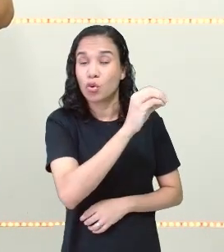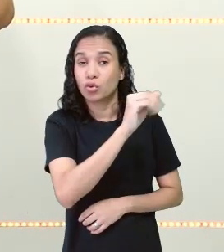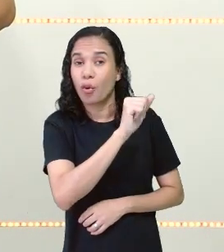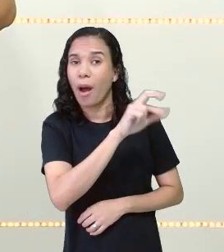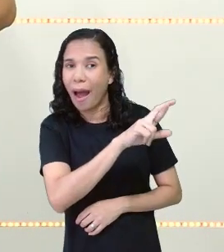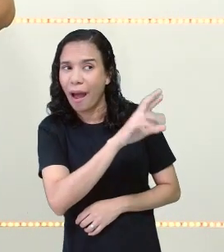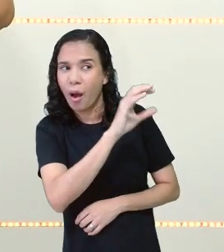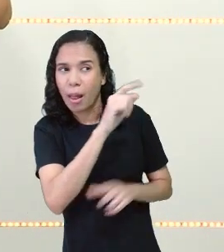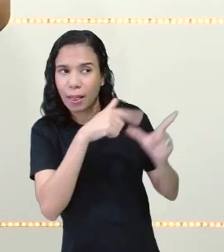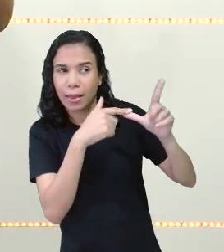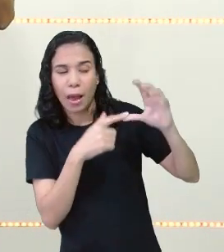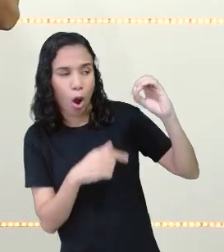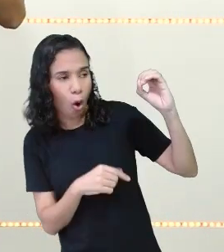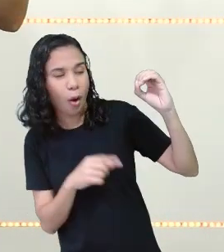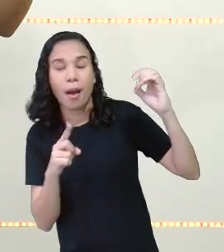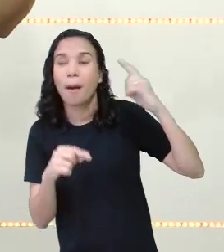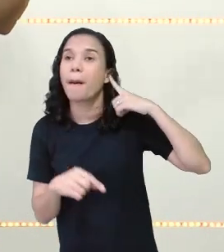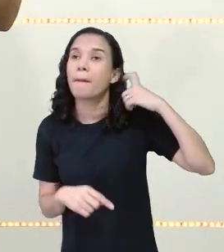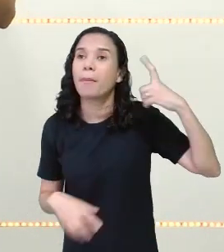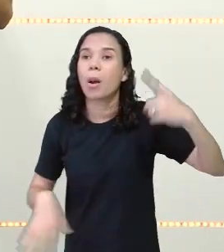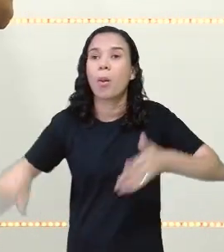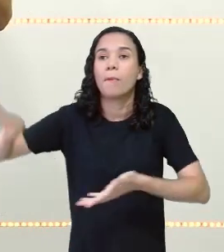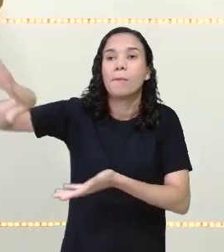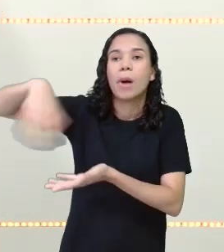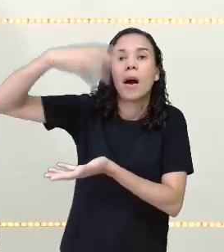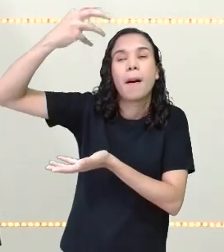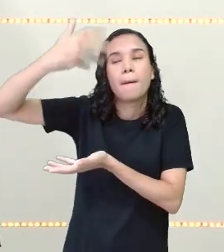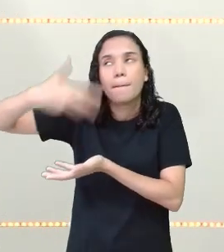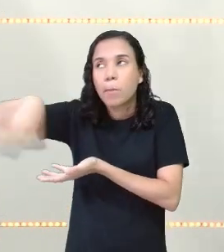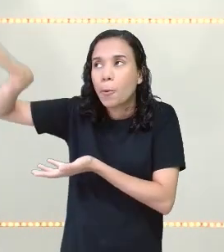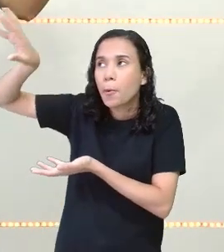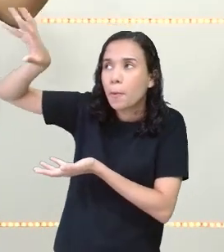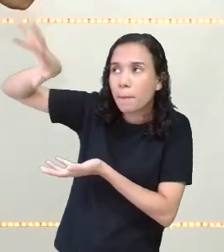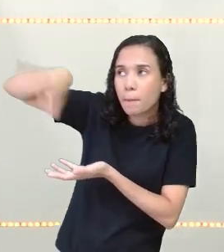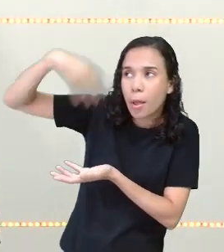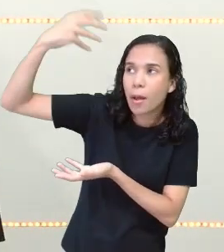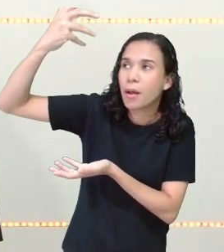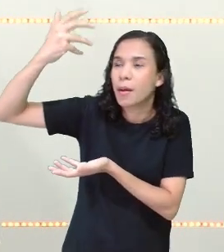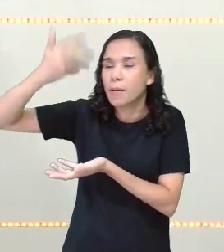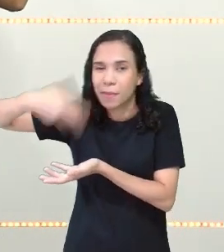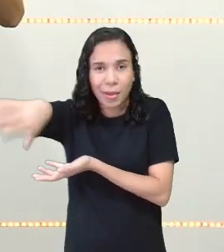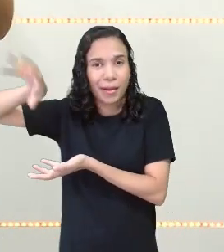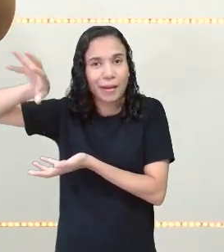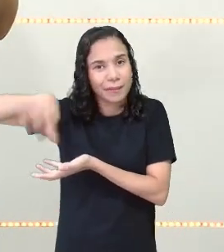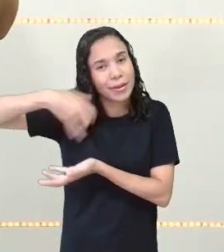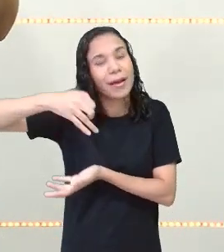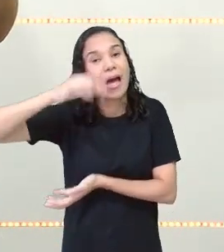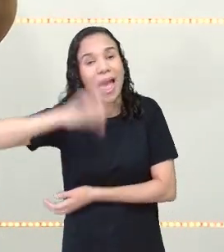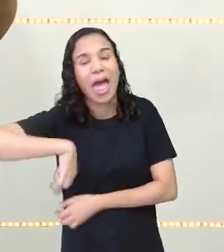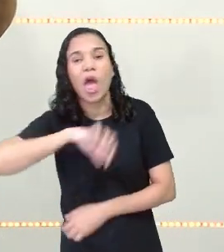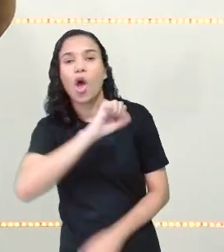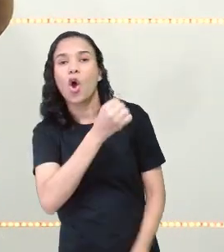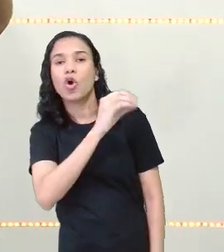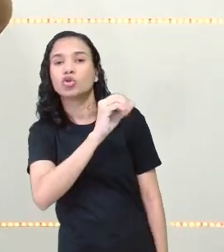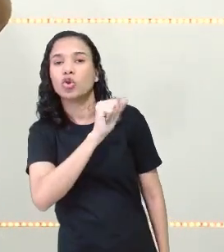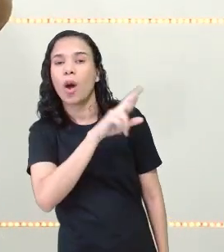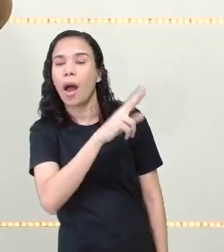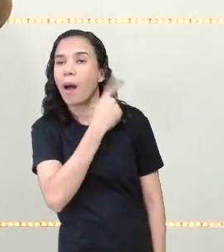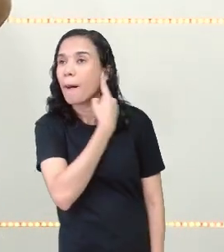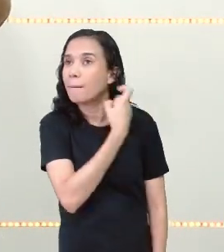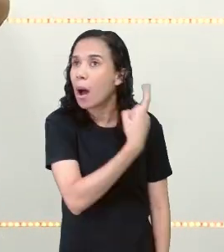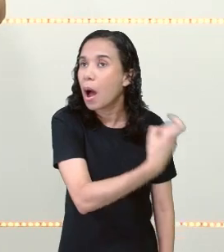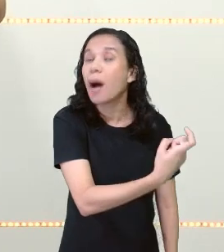com O é o barulhinho que o sino faz. Blem, blem, blem. Isso é soar com O.